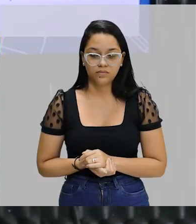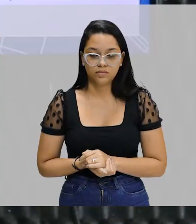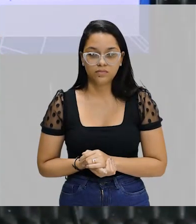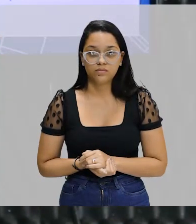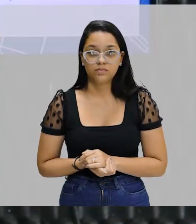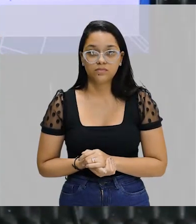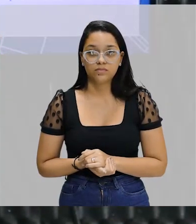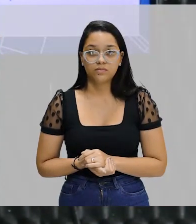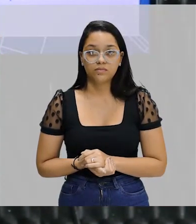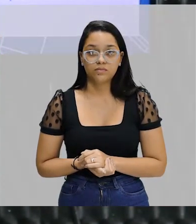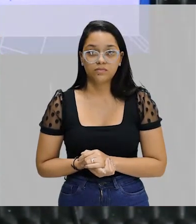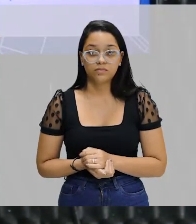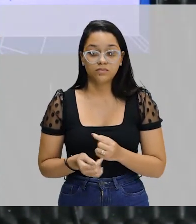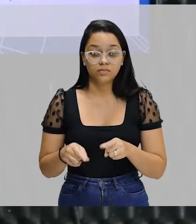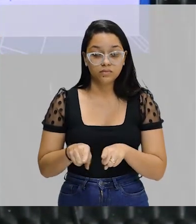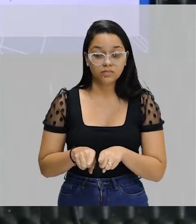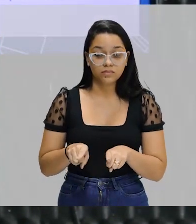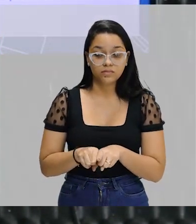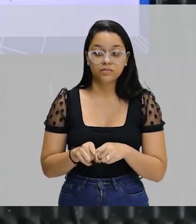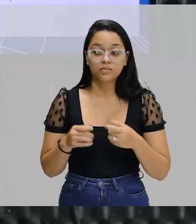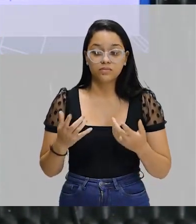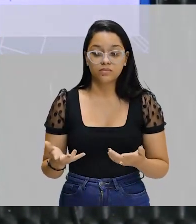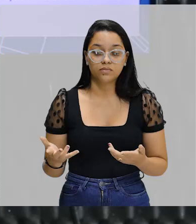seu bolso. E...